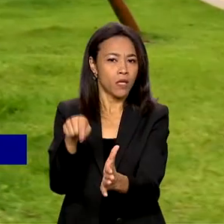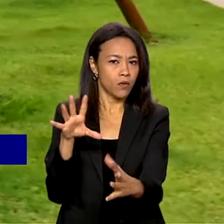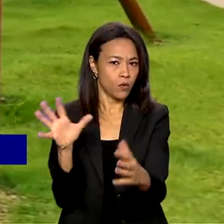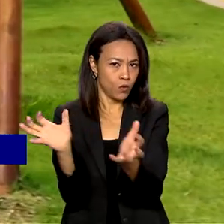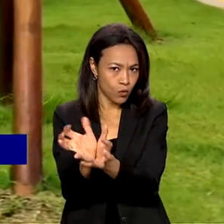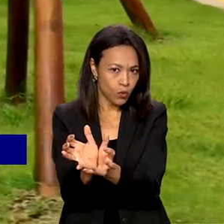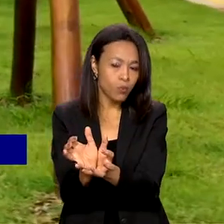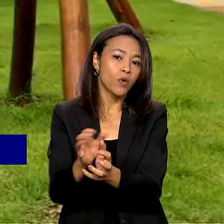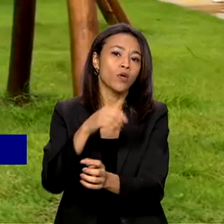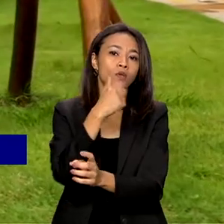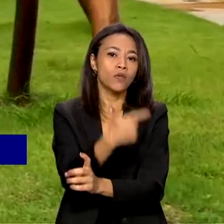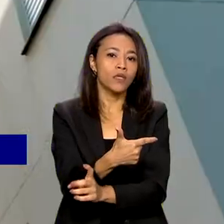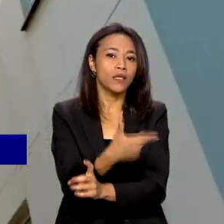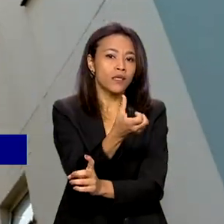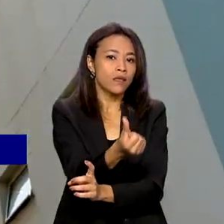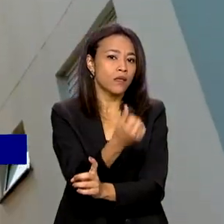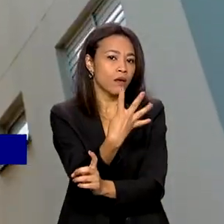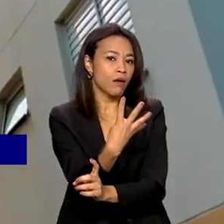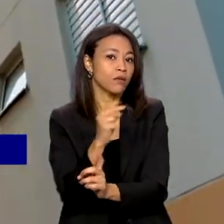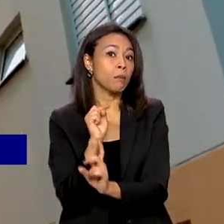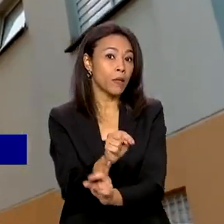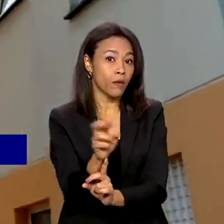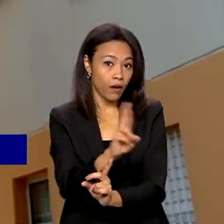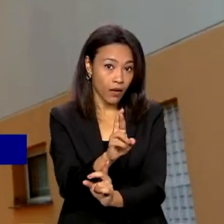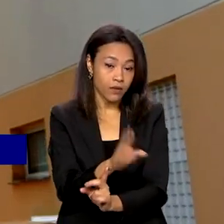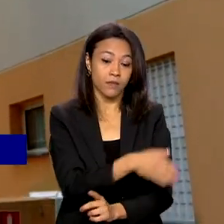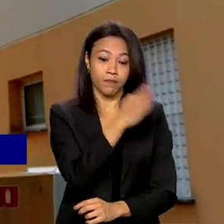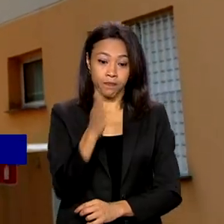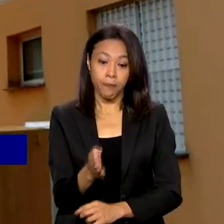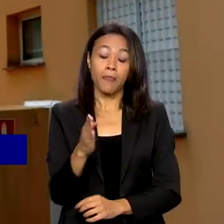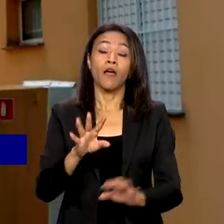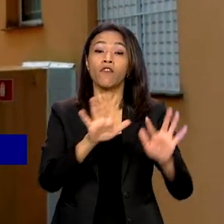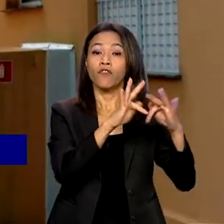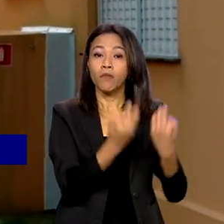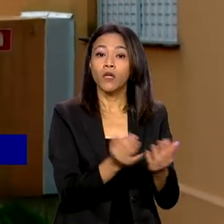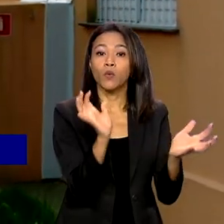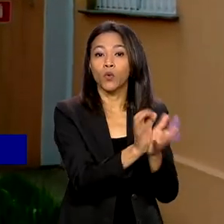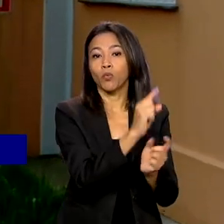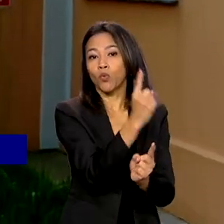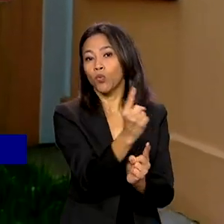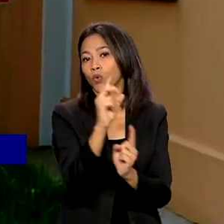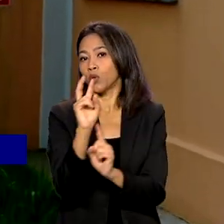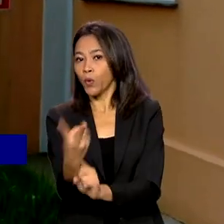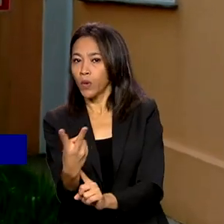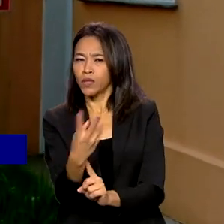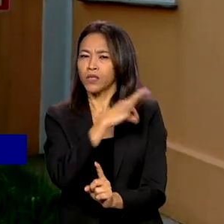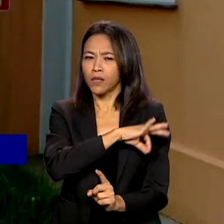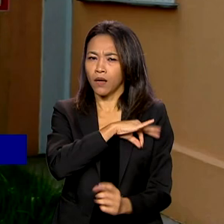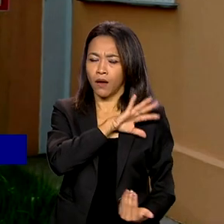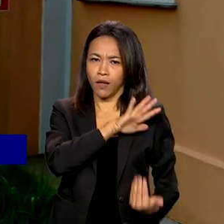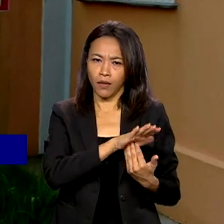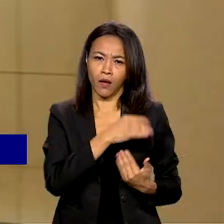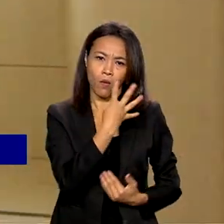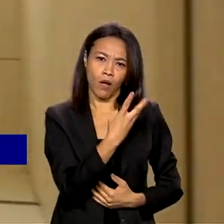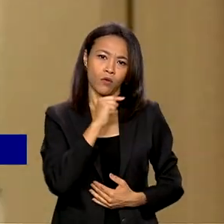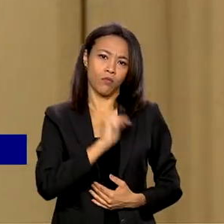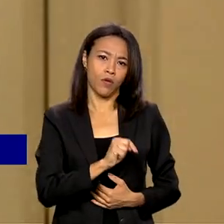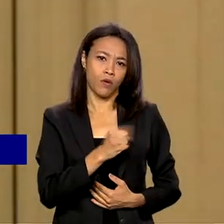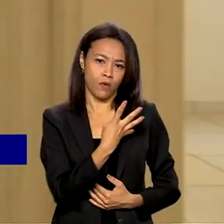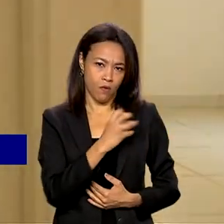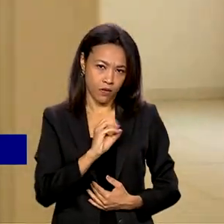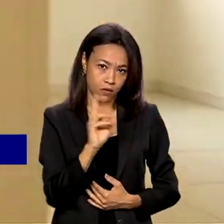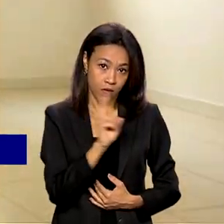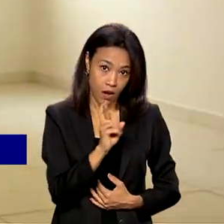264 mil reais. Para famílias das faixas 1 e 2, com renda de até 4 mil e 400 reais,